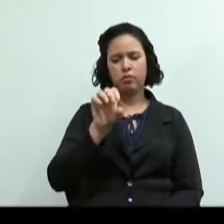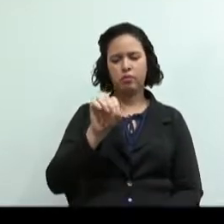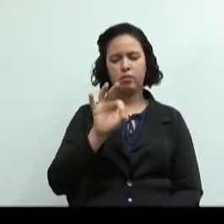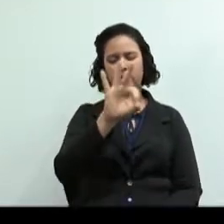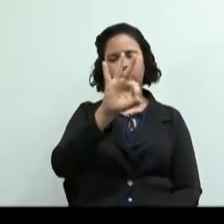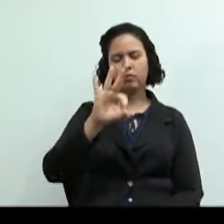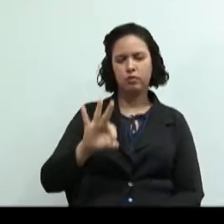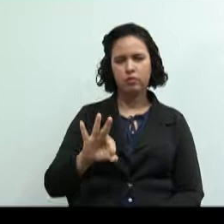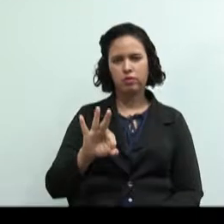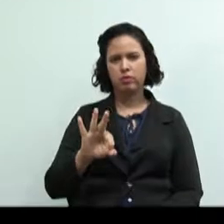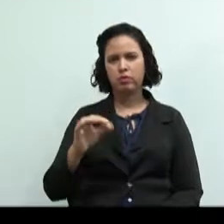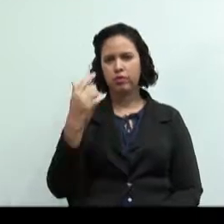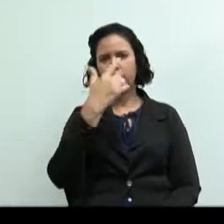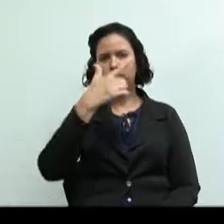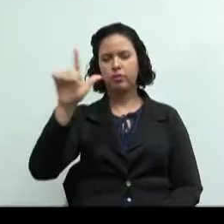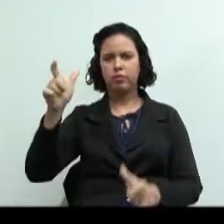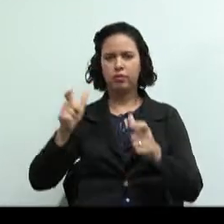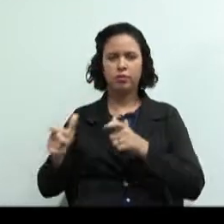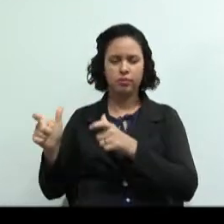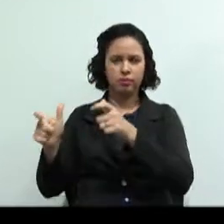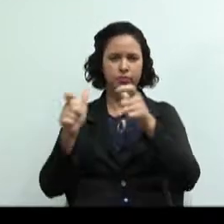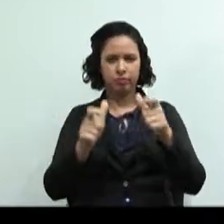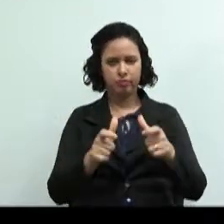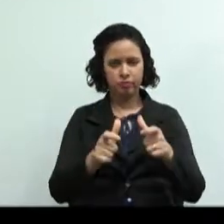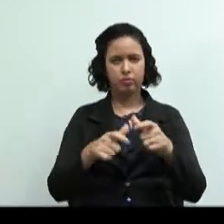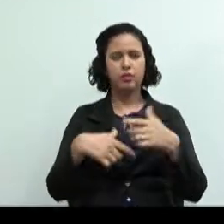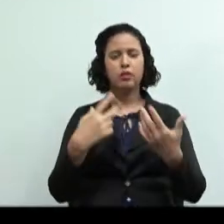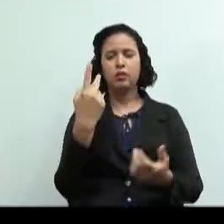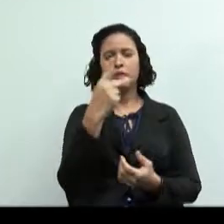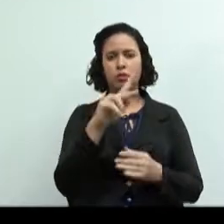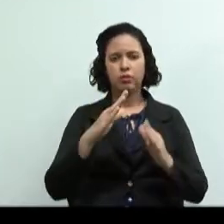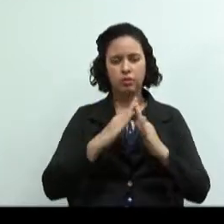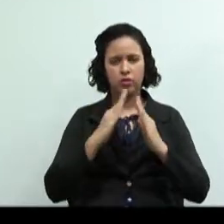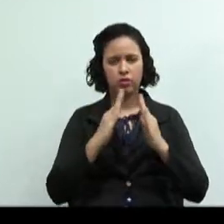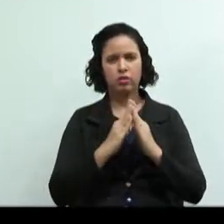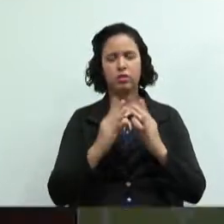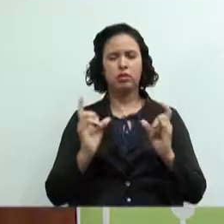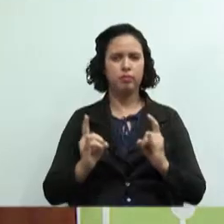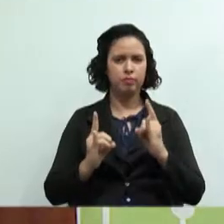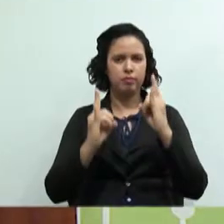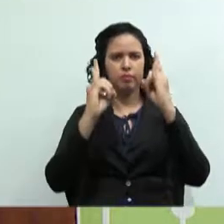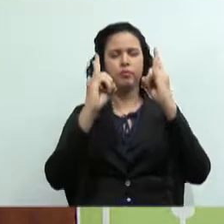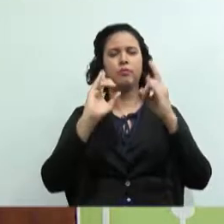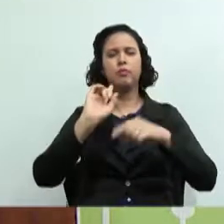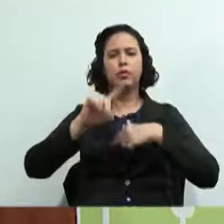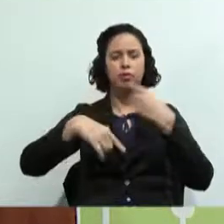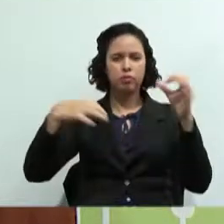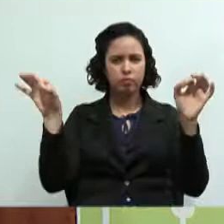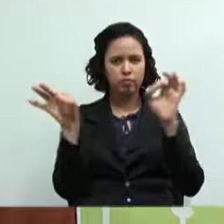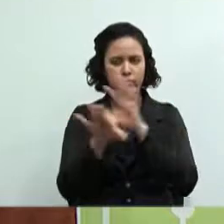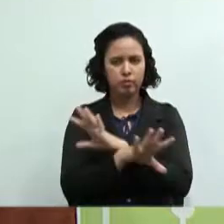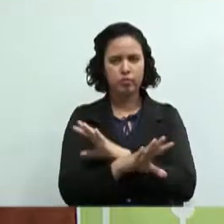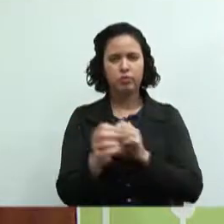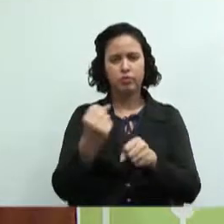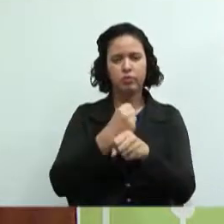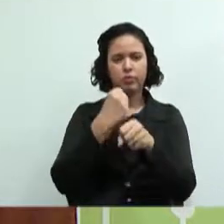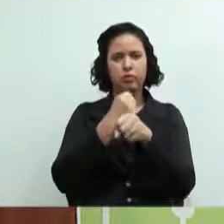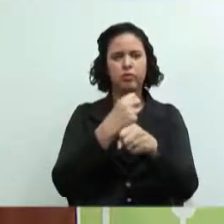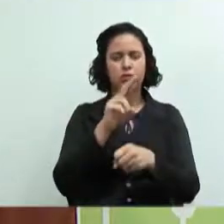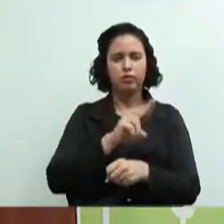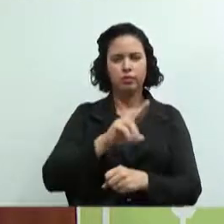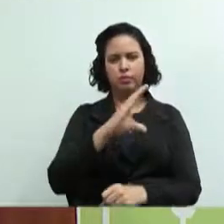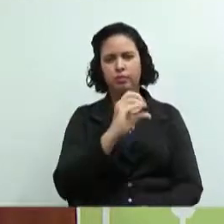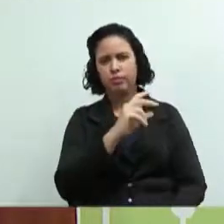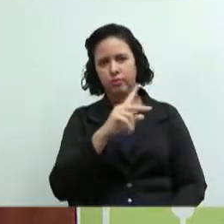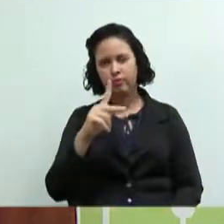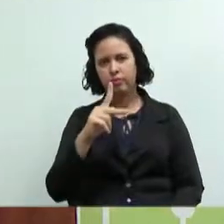mercado imobiliário. O valor da sua casa, o valor do apartamento, depois de construído a partir de uma cooperativa habitacional,